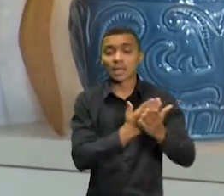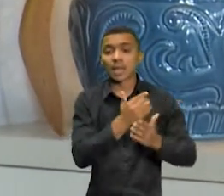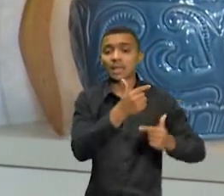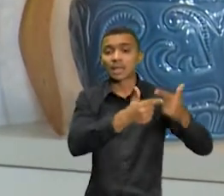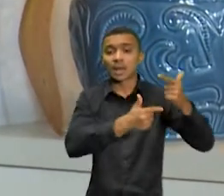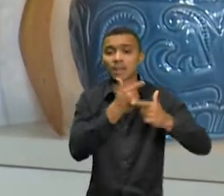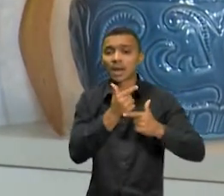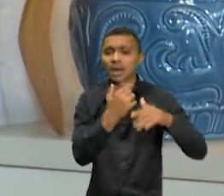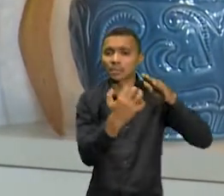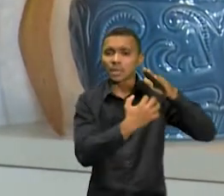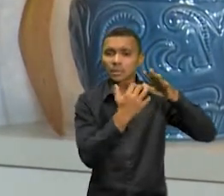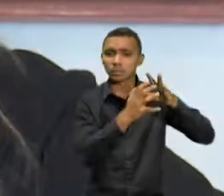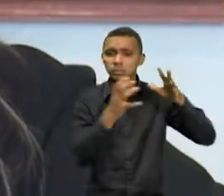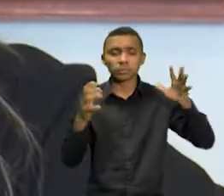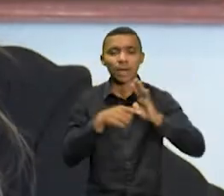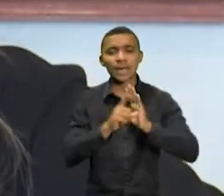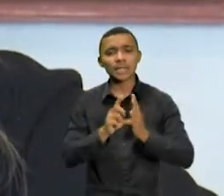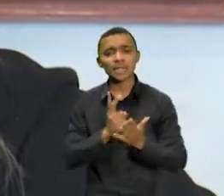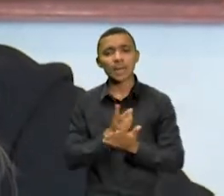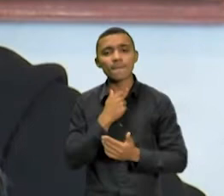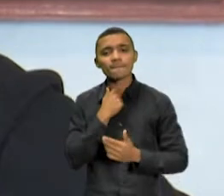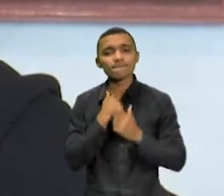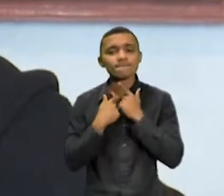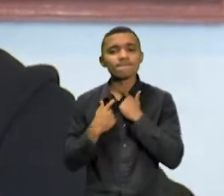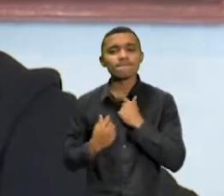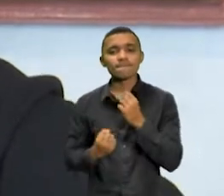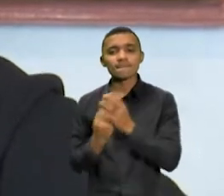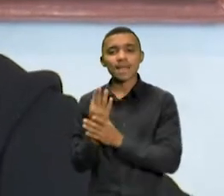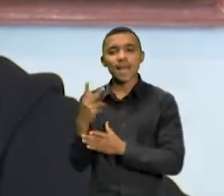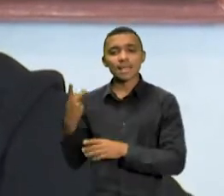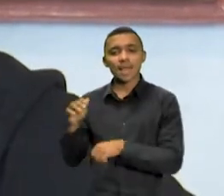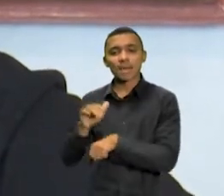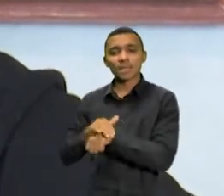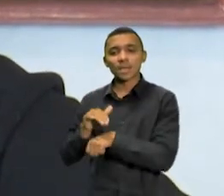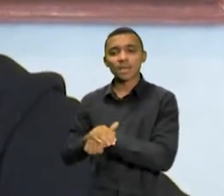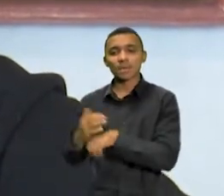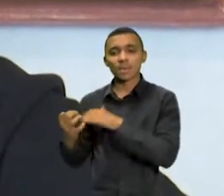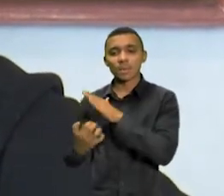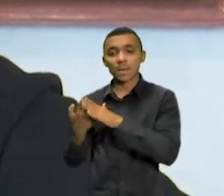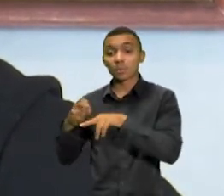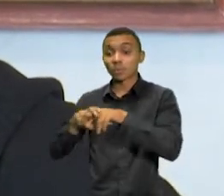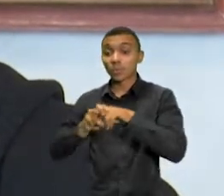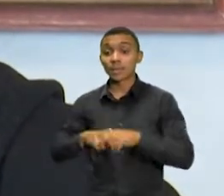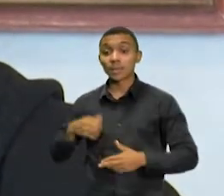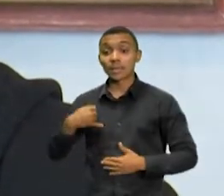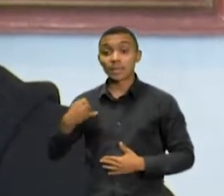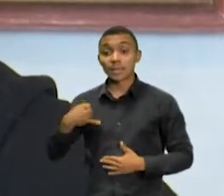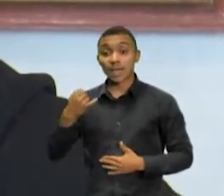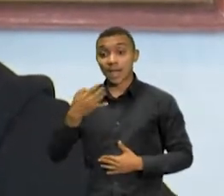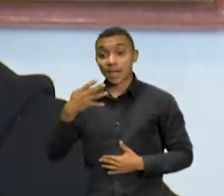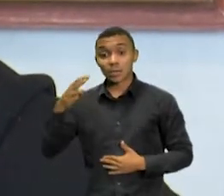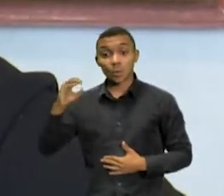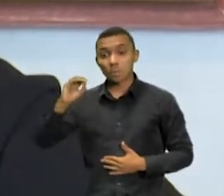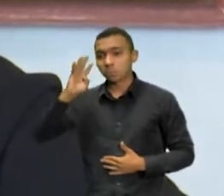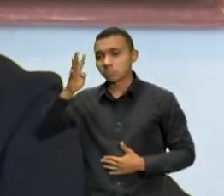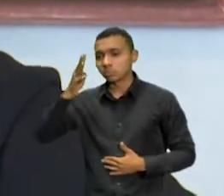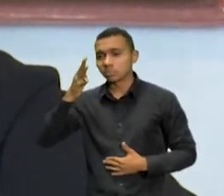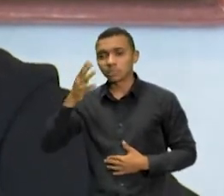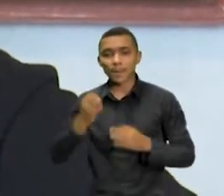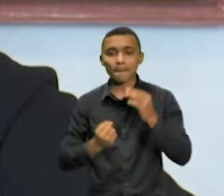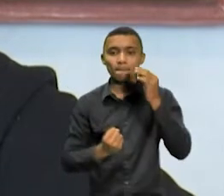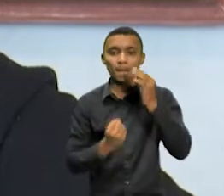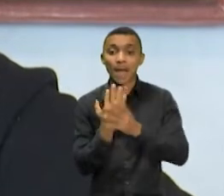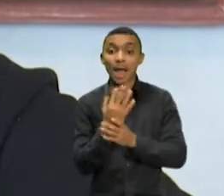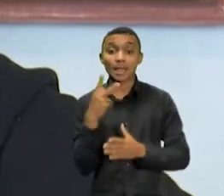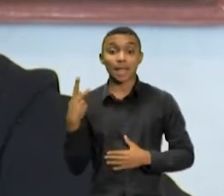empreender estava latente. Então, aos 40 anos, resolveu abrir outro negócio próprio. E dá um